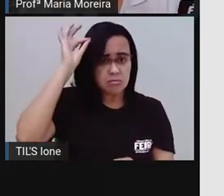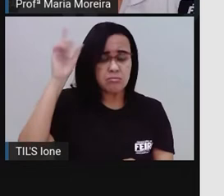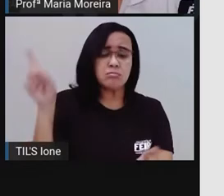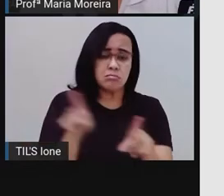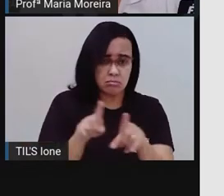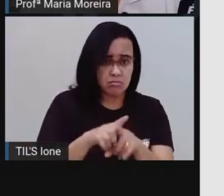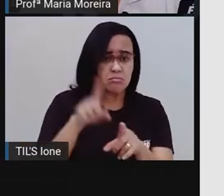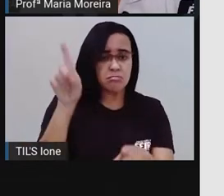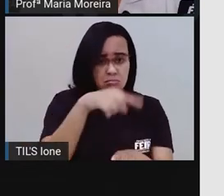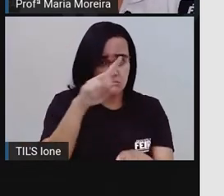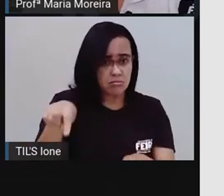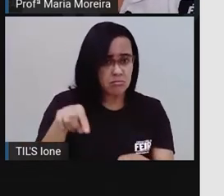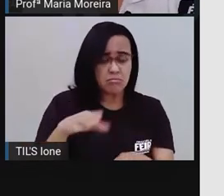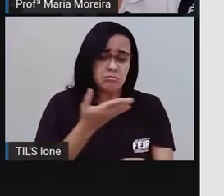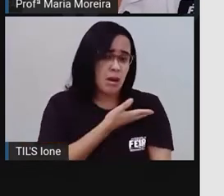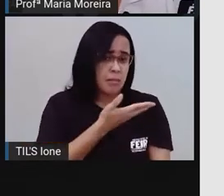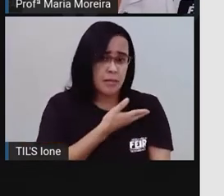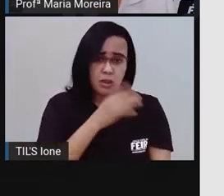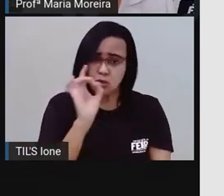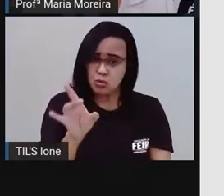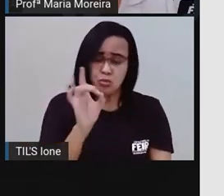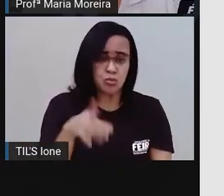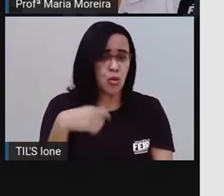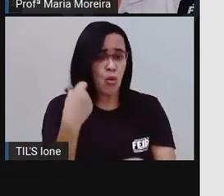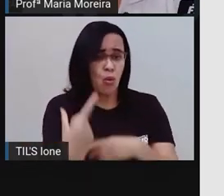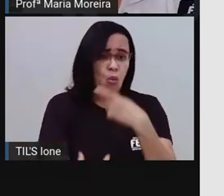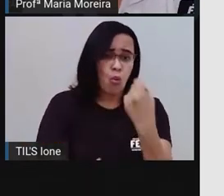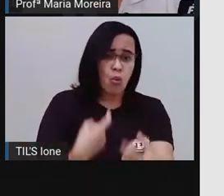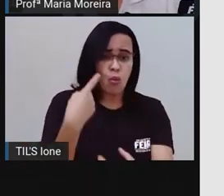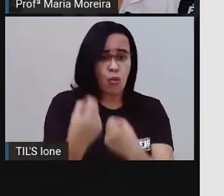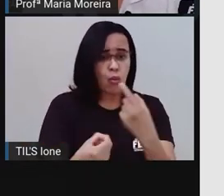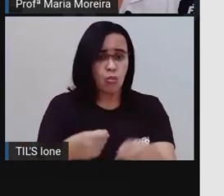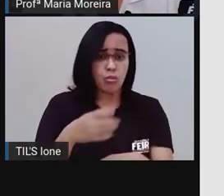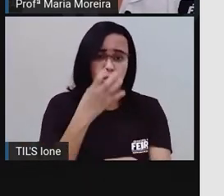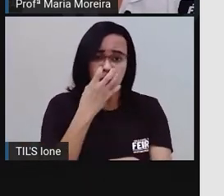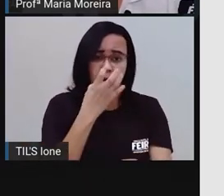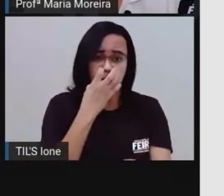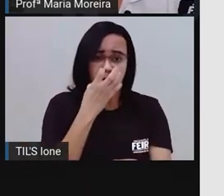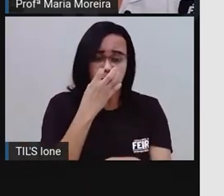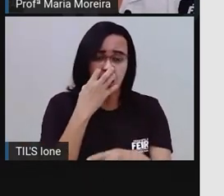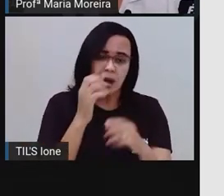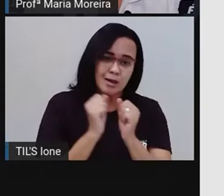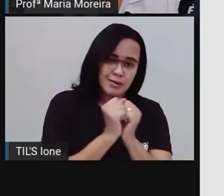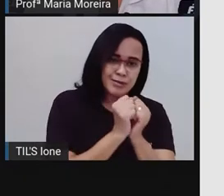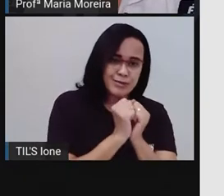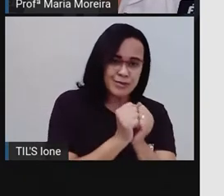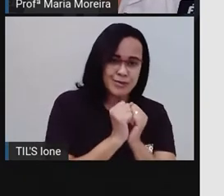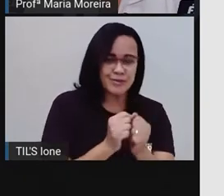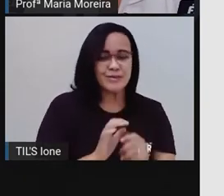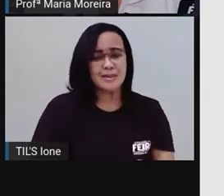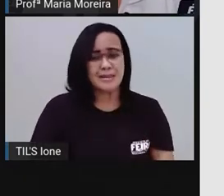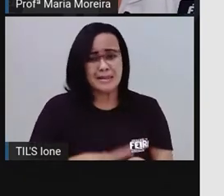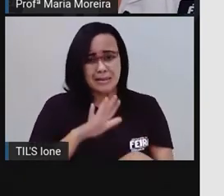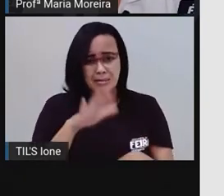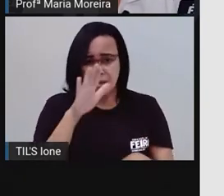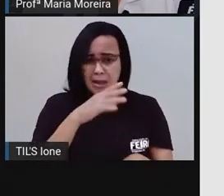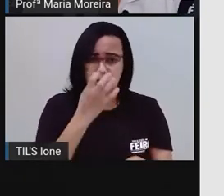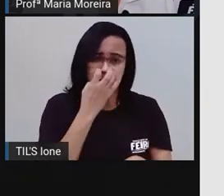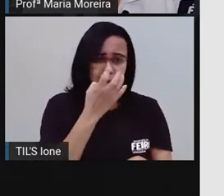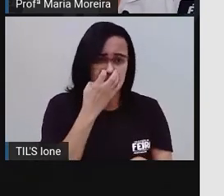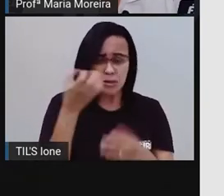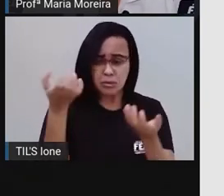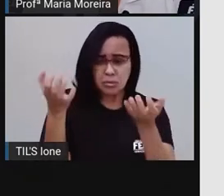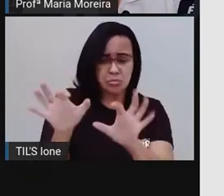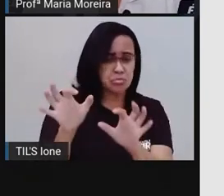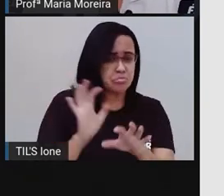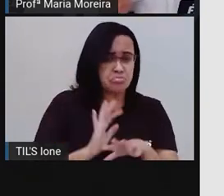somente os bons amigos e de vez em quando o seu cachorro vira lata simba. Nem do simba queria saber